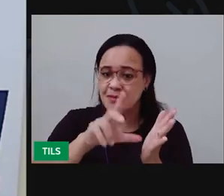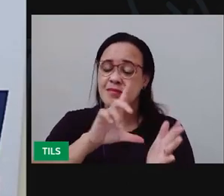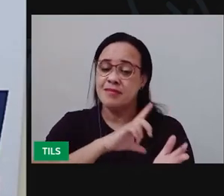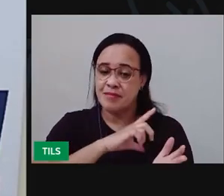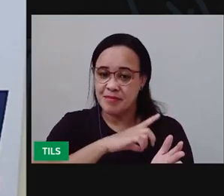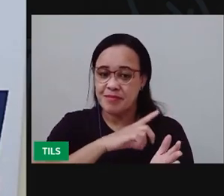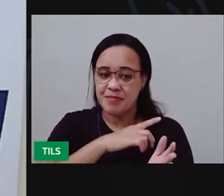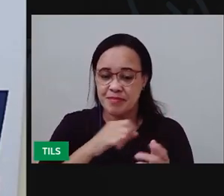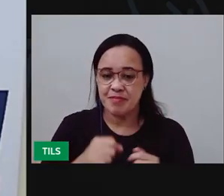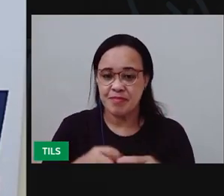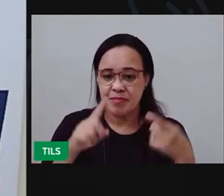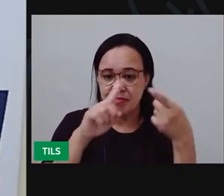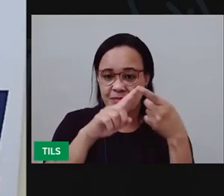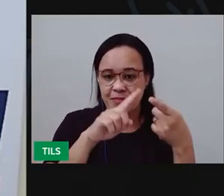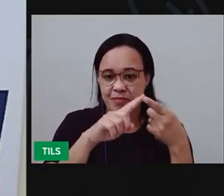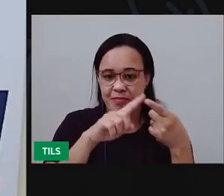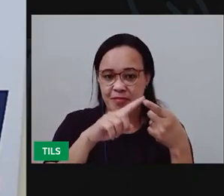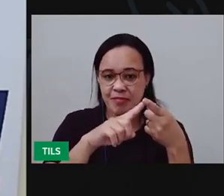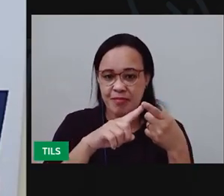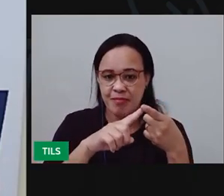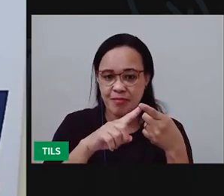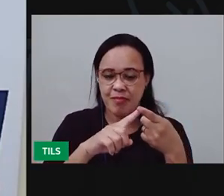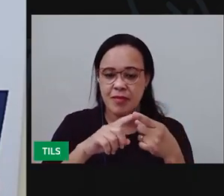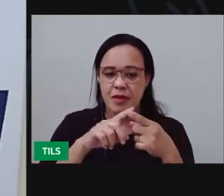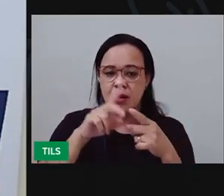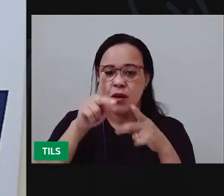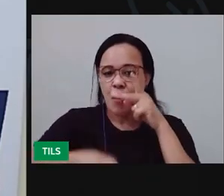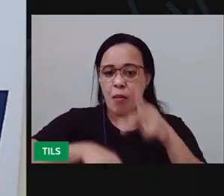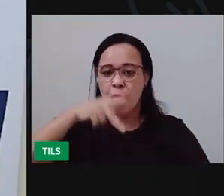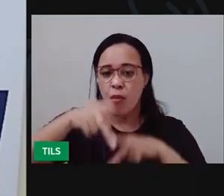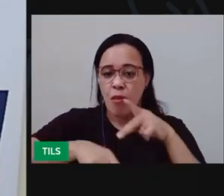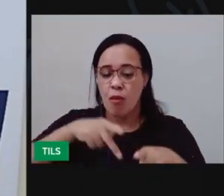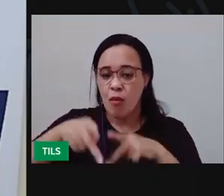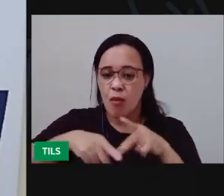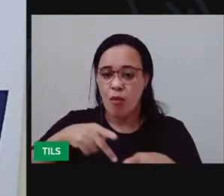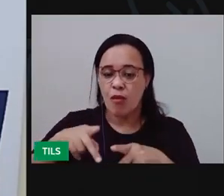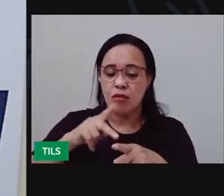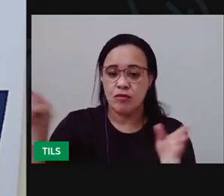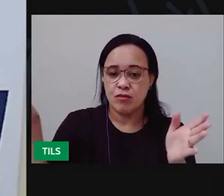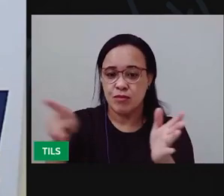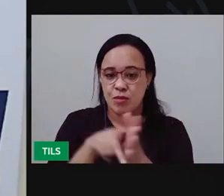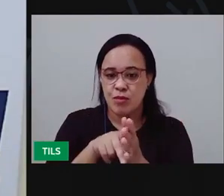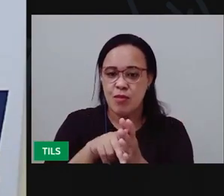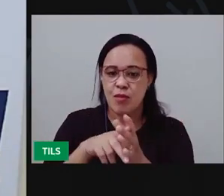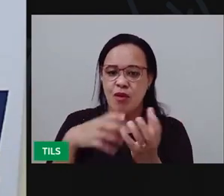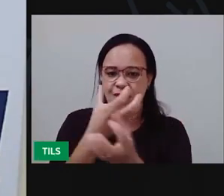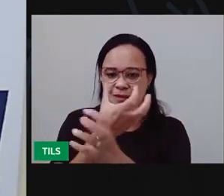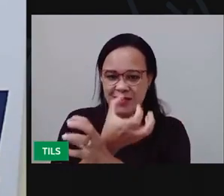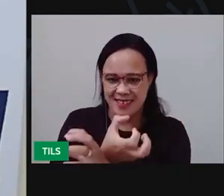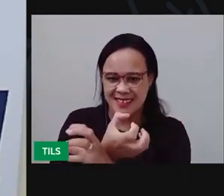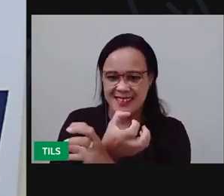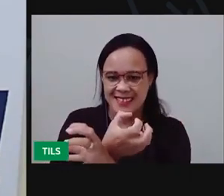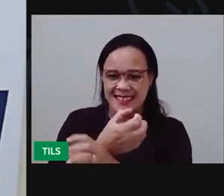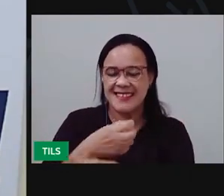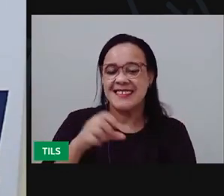Tem essa aqui, o povo lá do sertão. Foi escrito